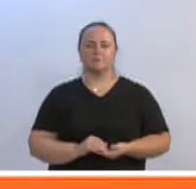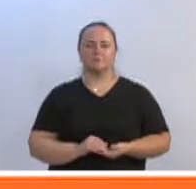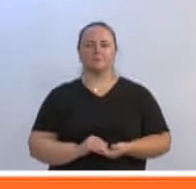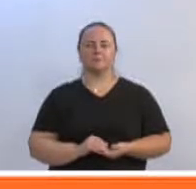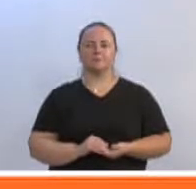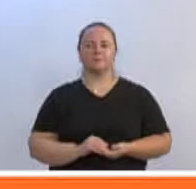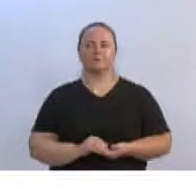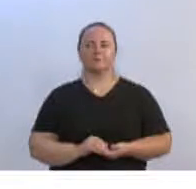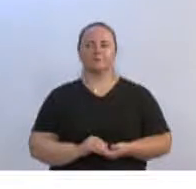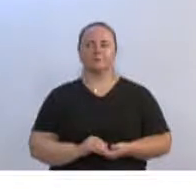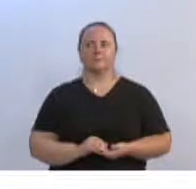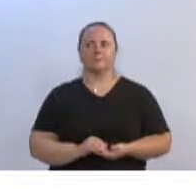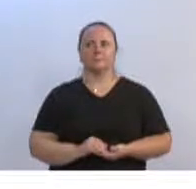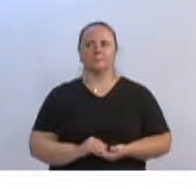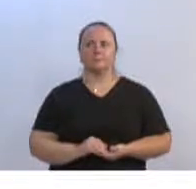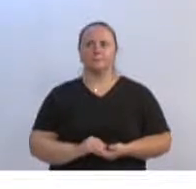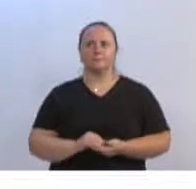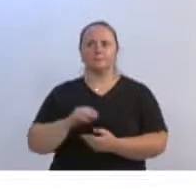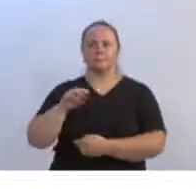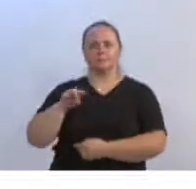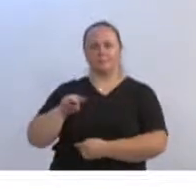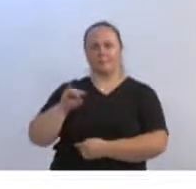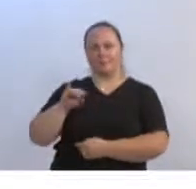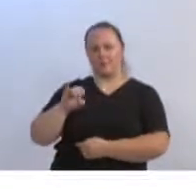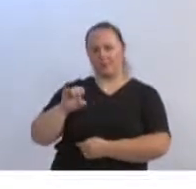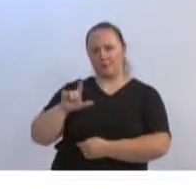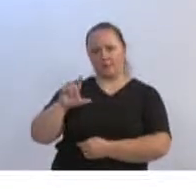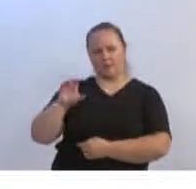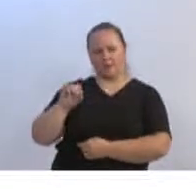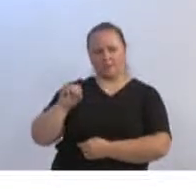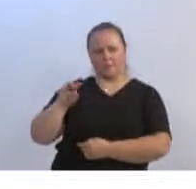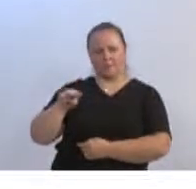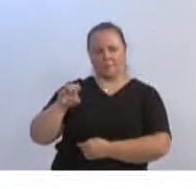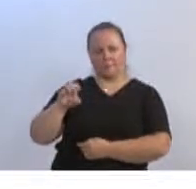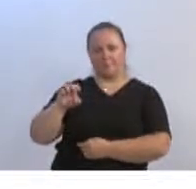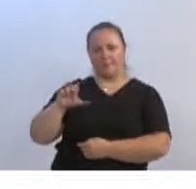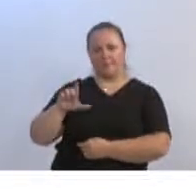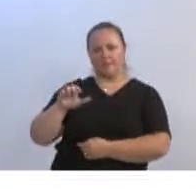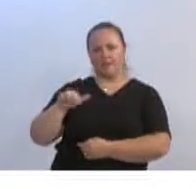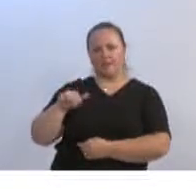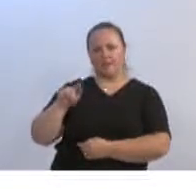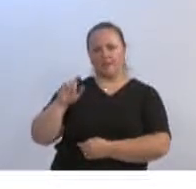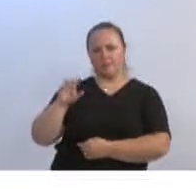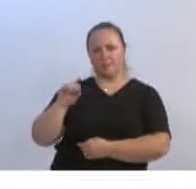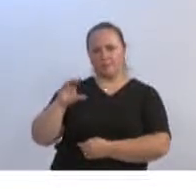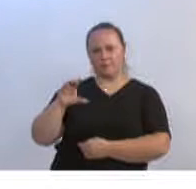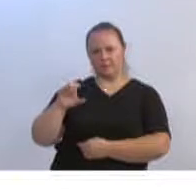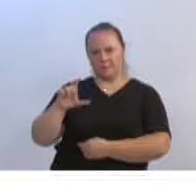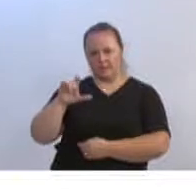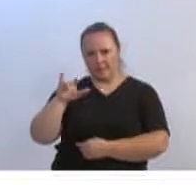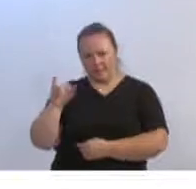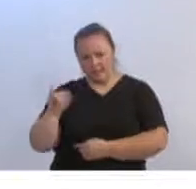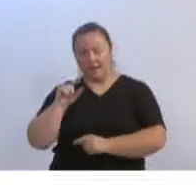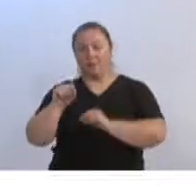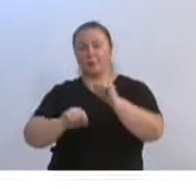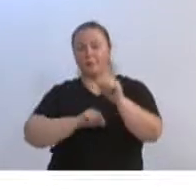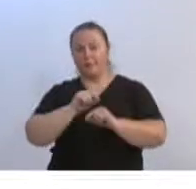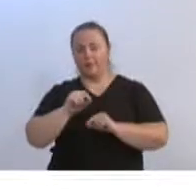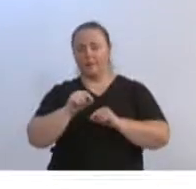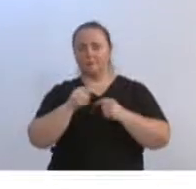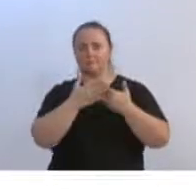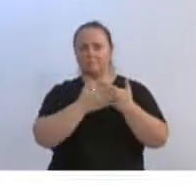A Mielo Milingocele é uma patologia que o tratamento é